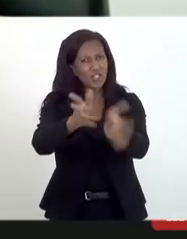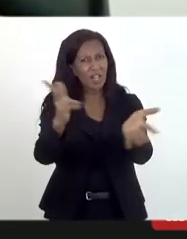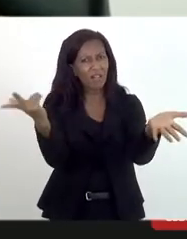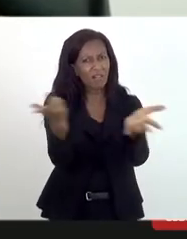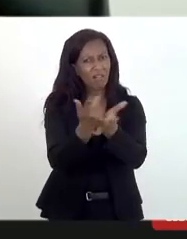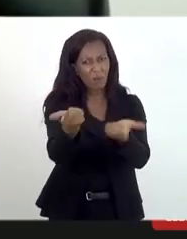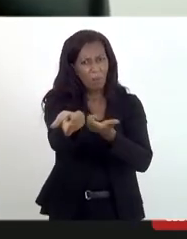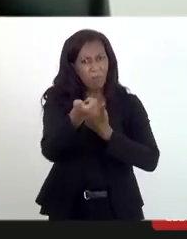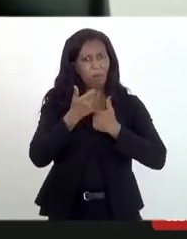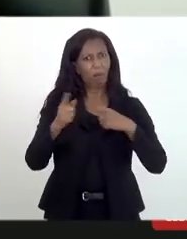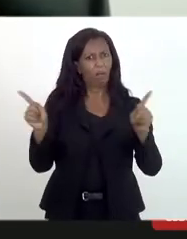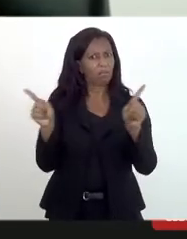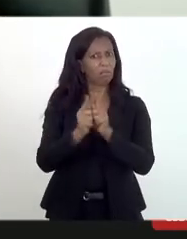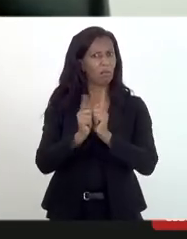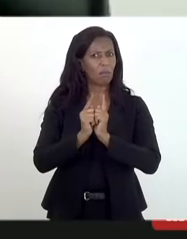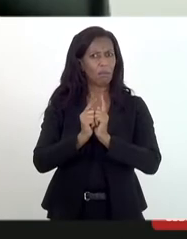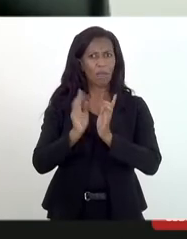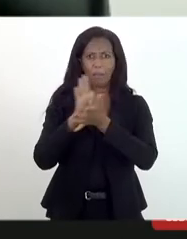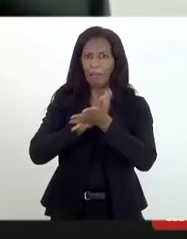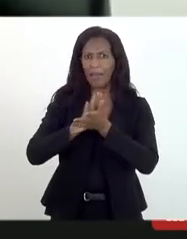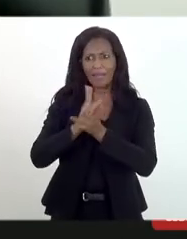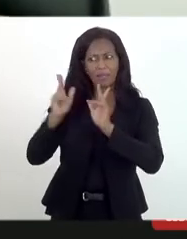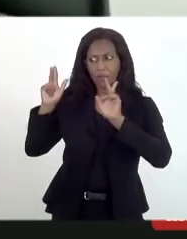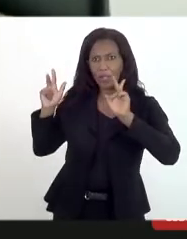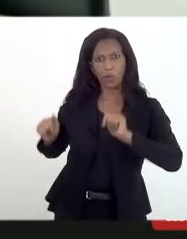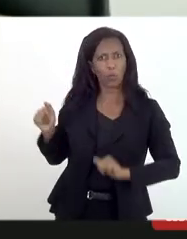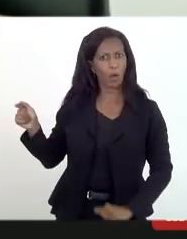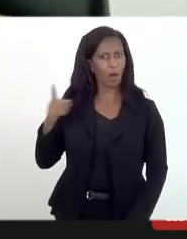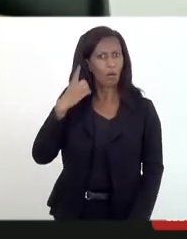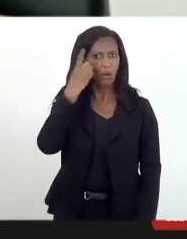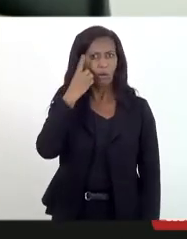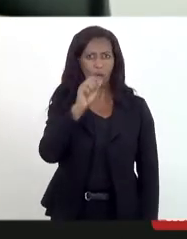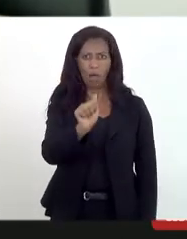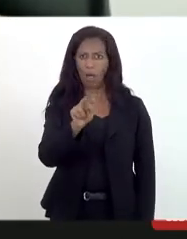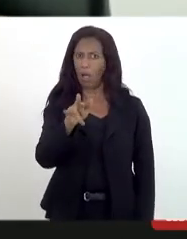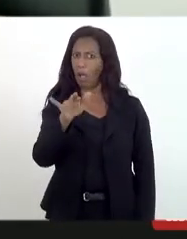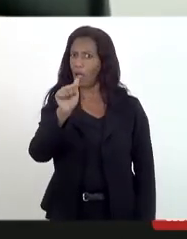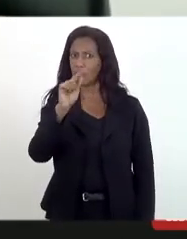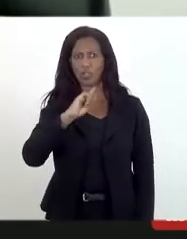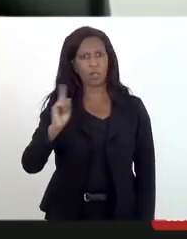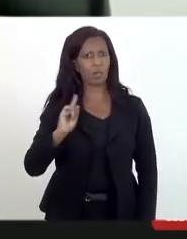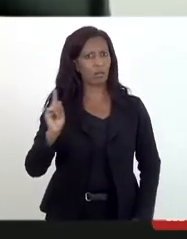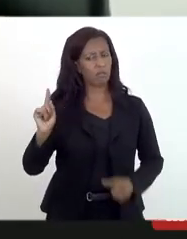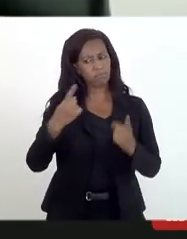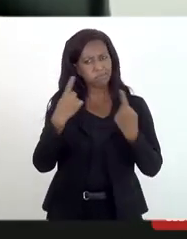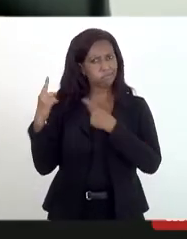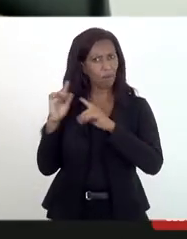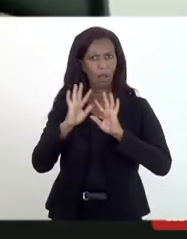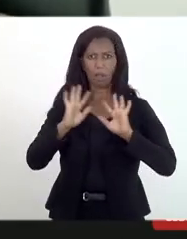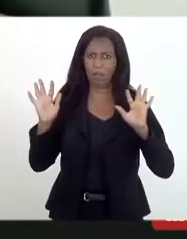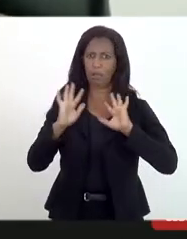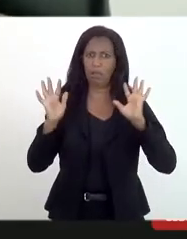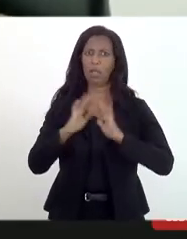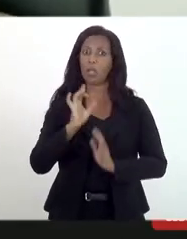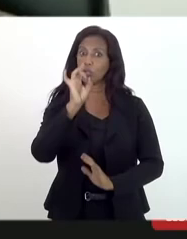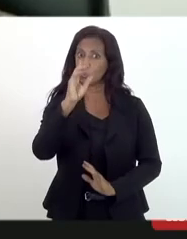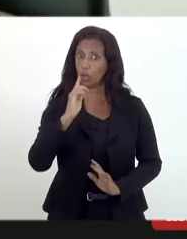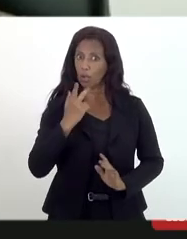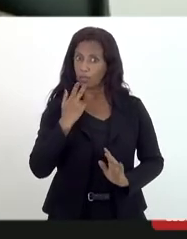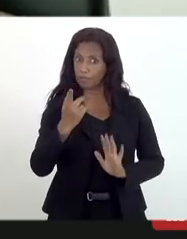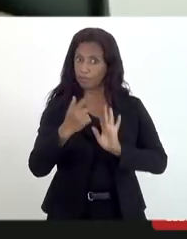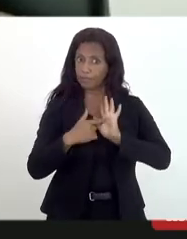o final foi igual o deputado Atlas falou, não deu em nada. Então, só fazer esse registro até mesmo para a gente não...